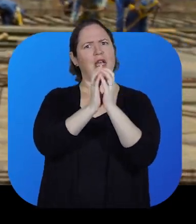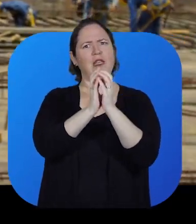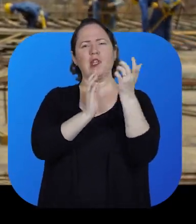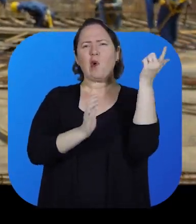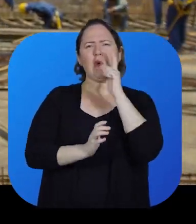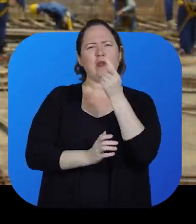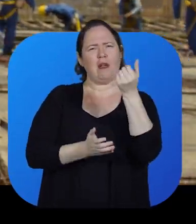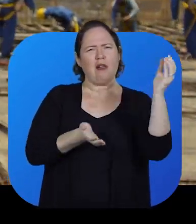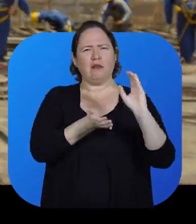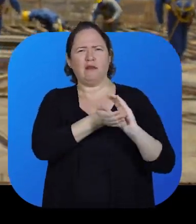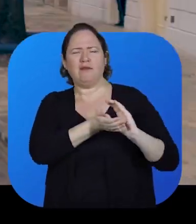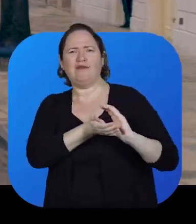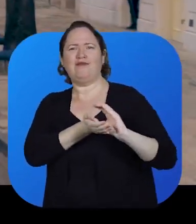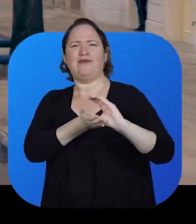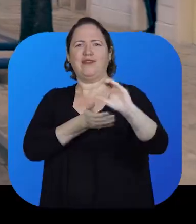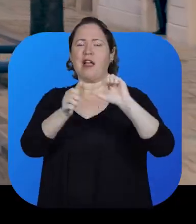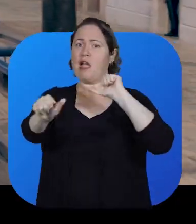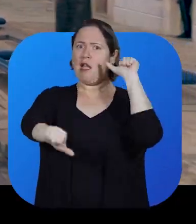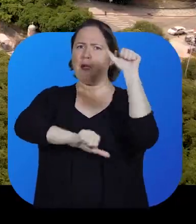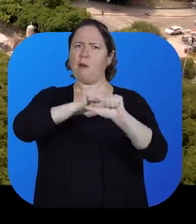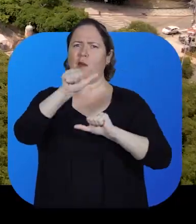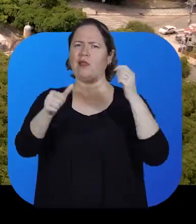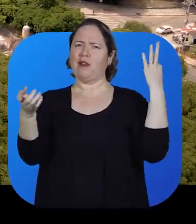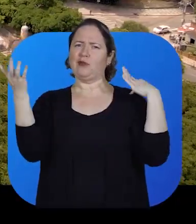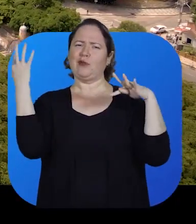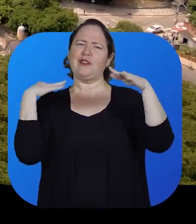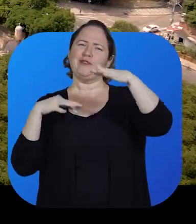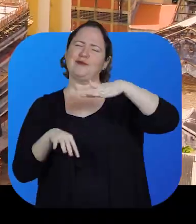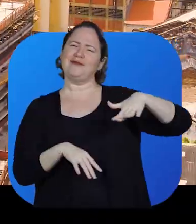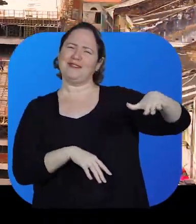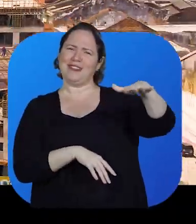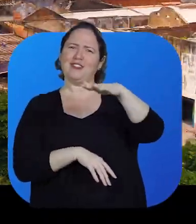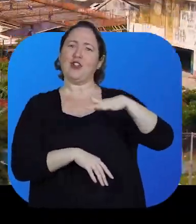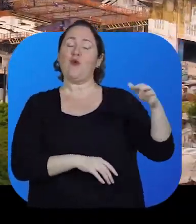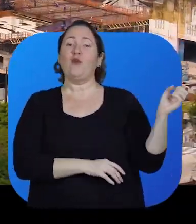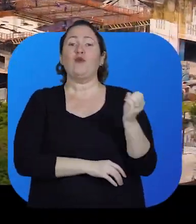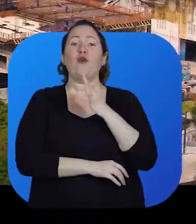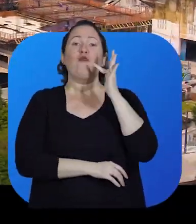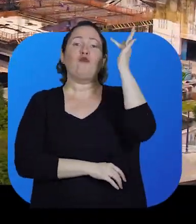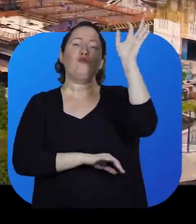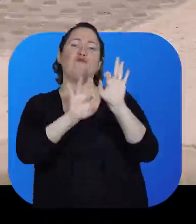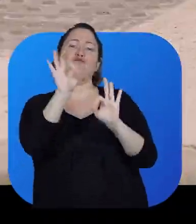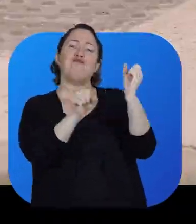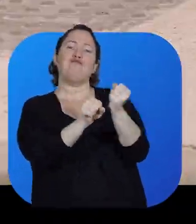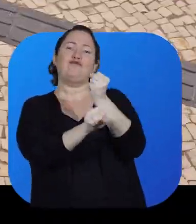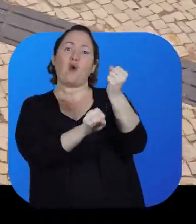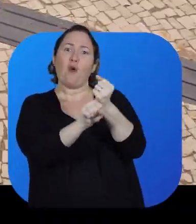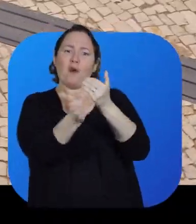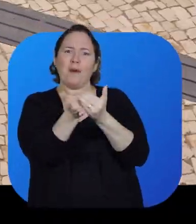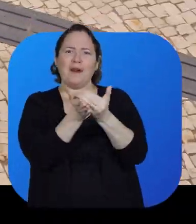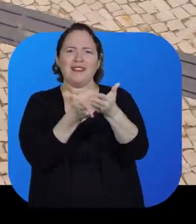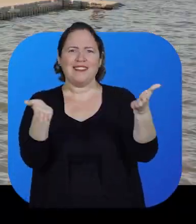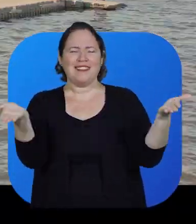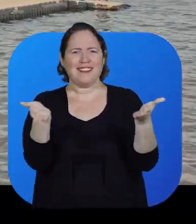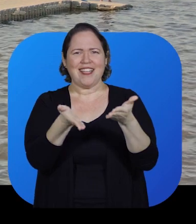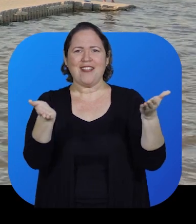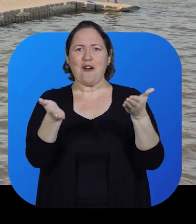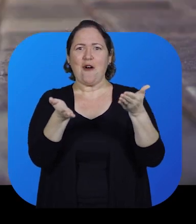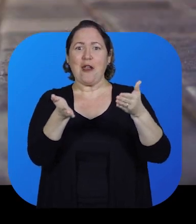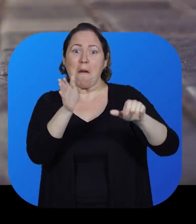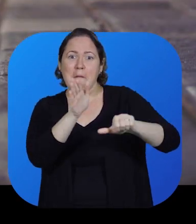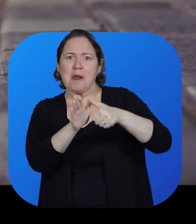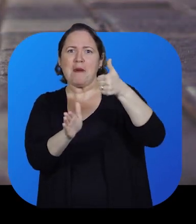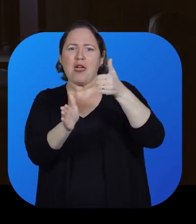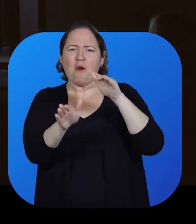atrair novos investimentos e mudar o perfil do turismo na região. O novo futuro em construção está só começando. E os